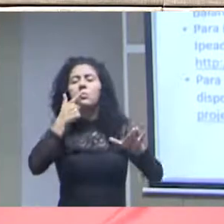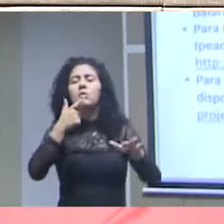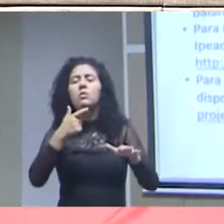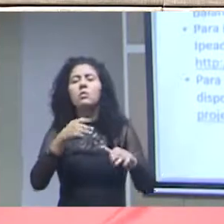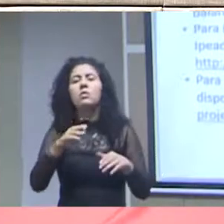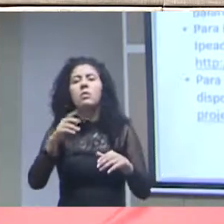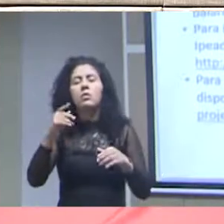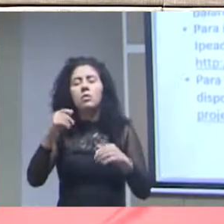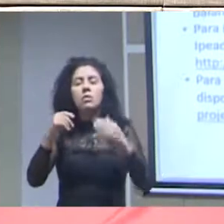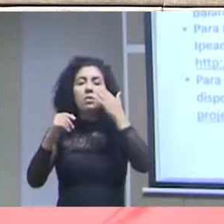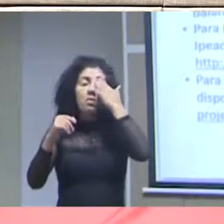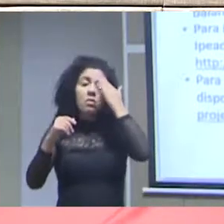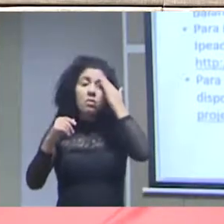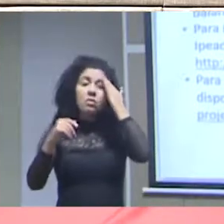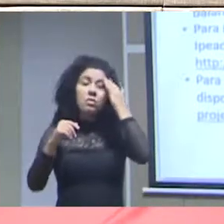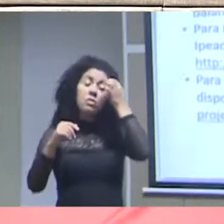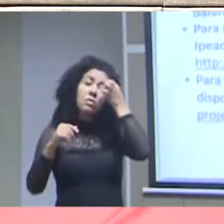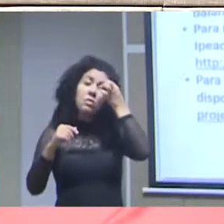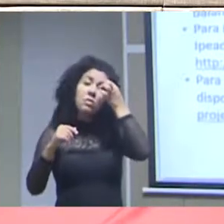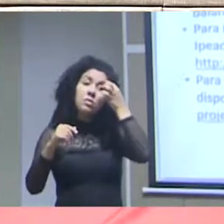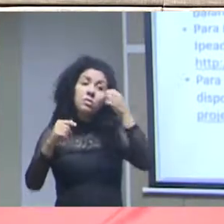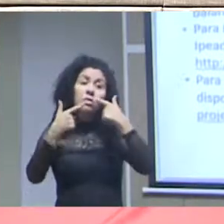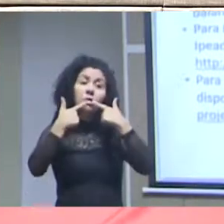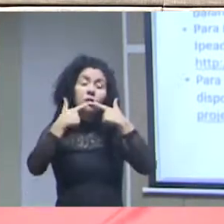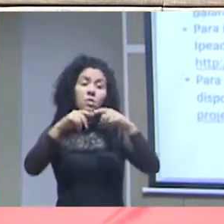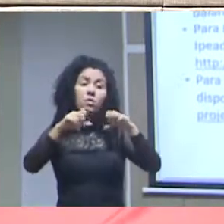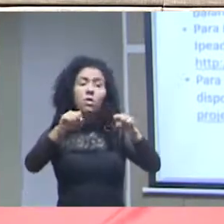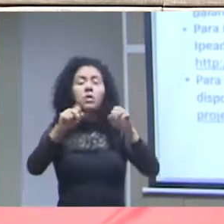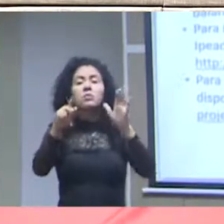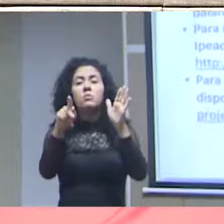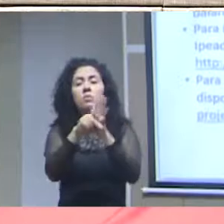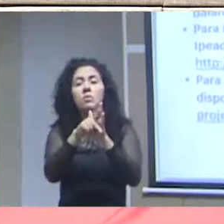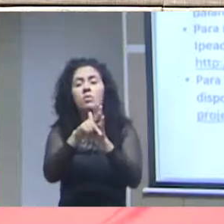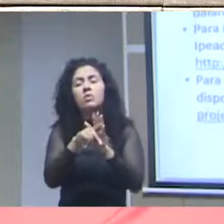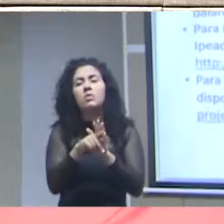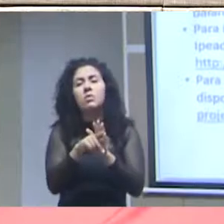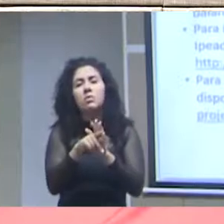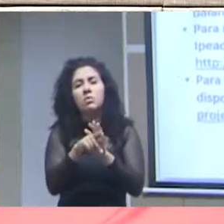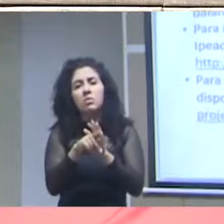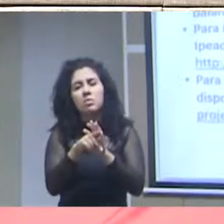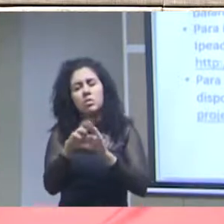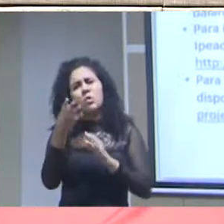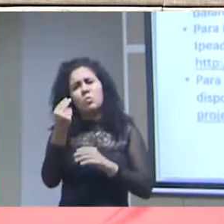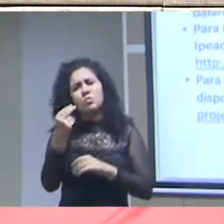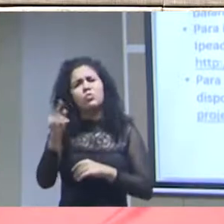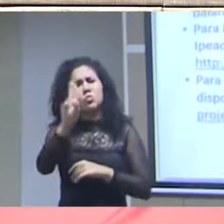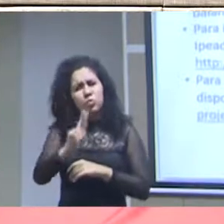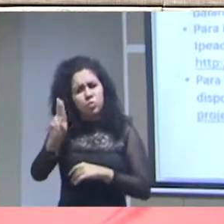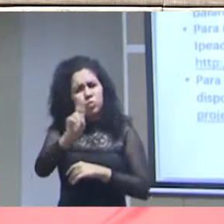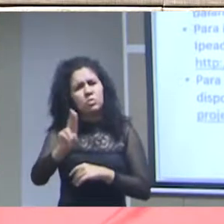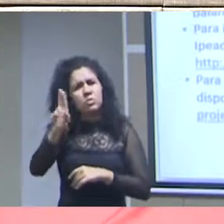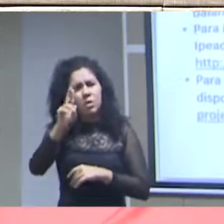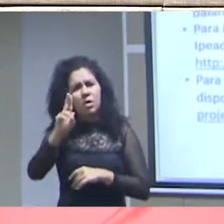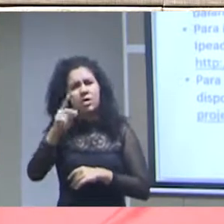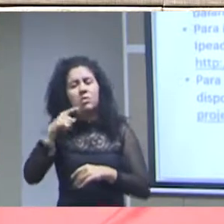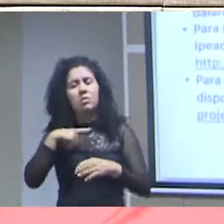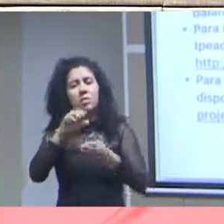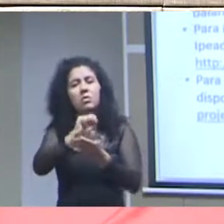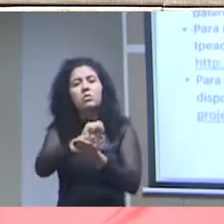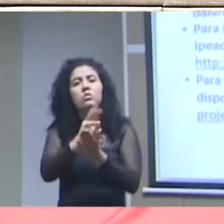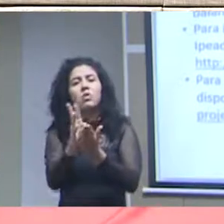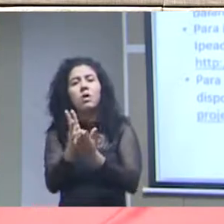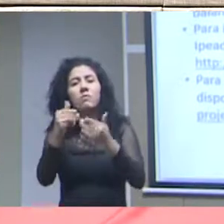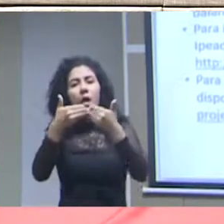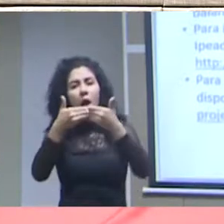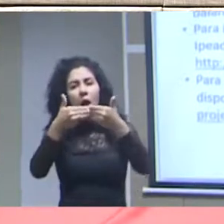da ferramenta AR uma linguagem muito utilizada de software aberto para ciência de